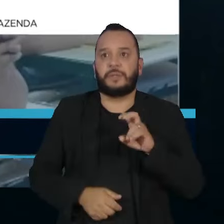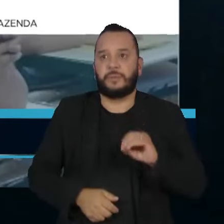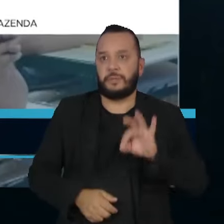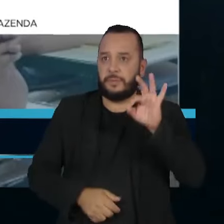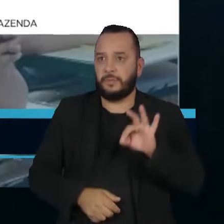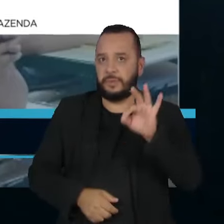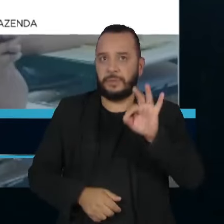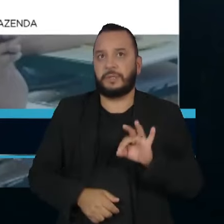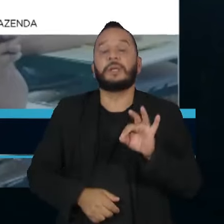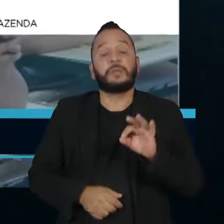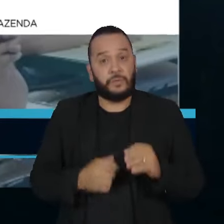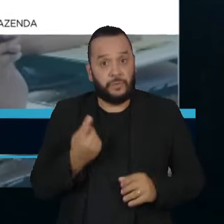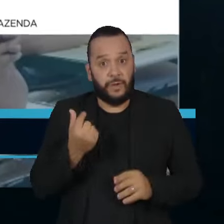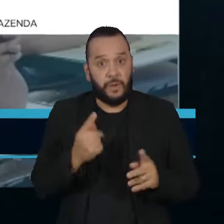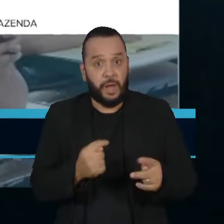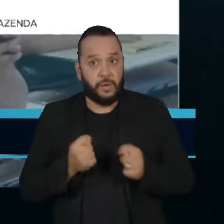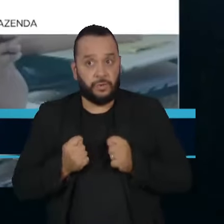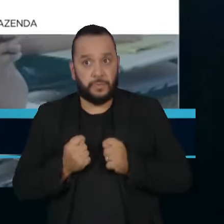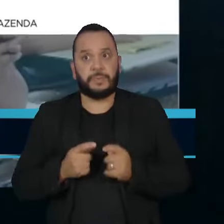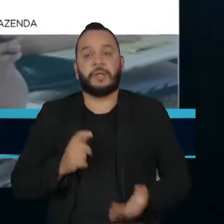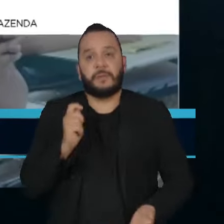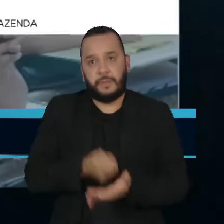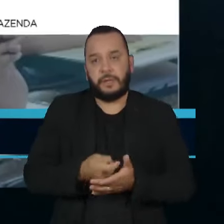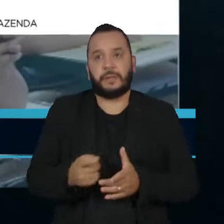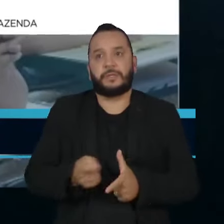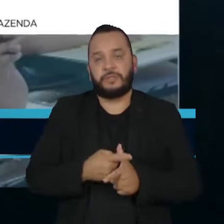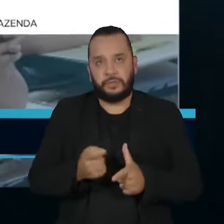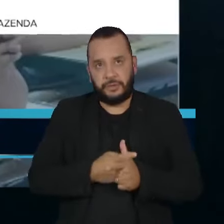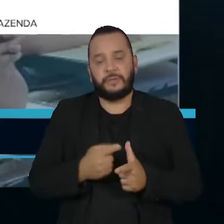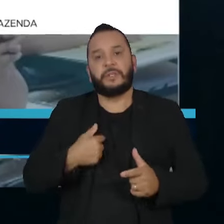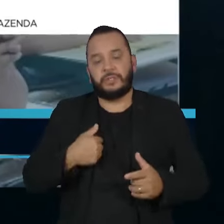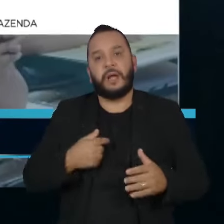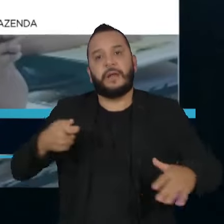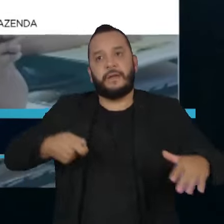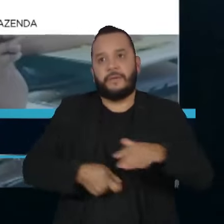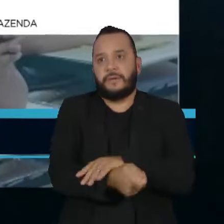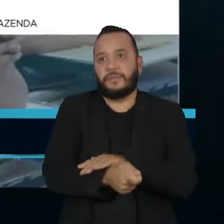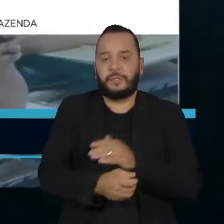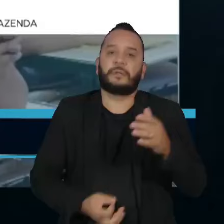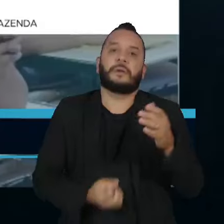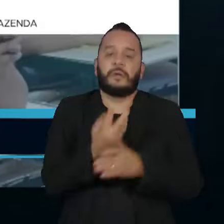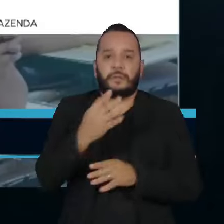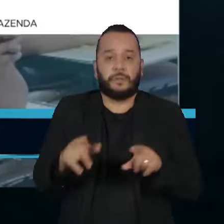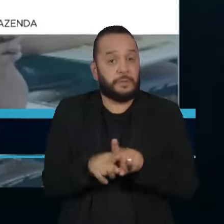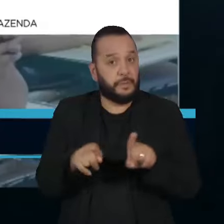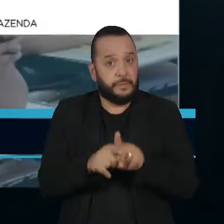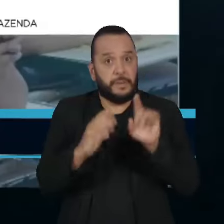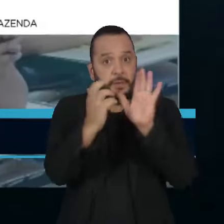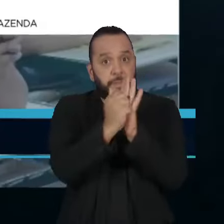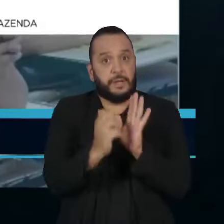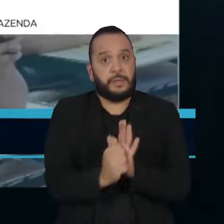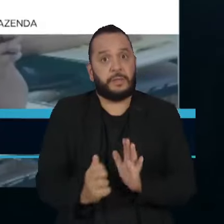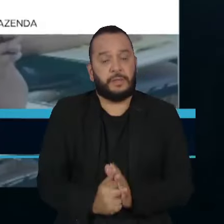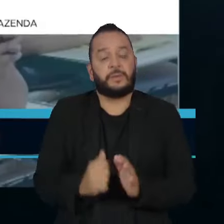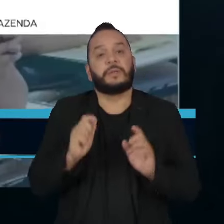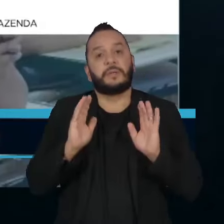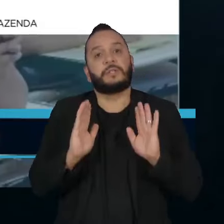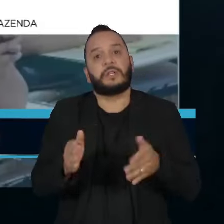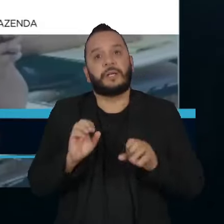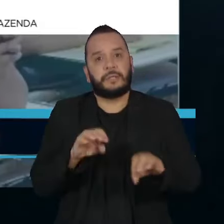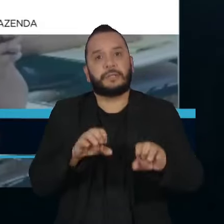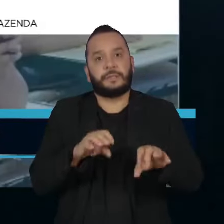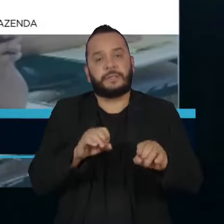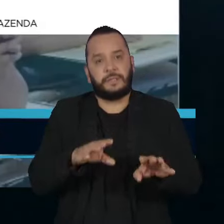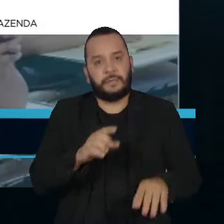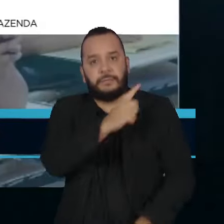do valor economizado no pagamento da dívida na criação e ampliação de matrículas no ensino médio técnico.